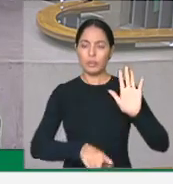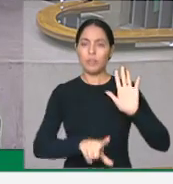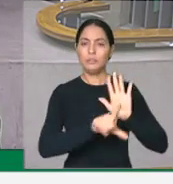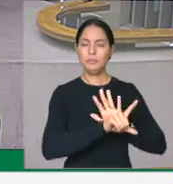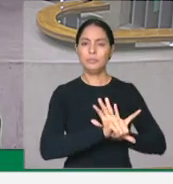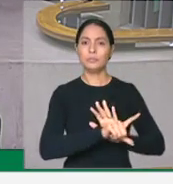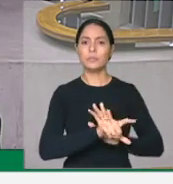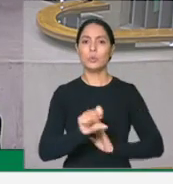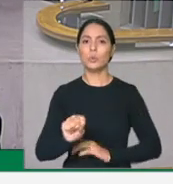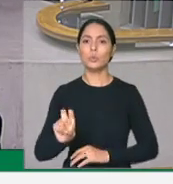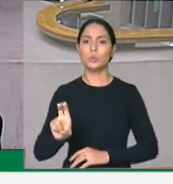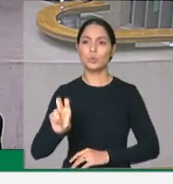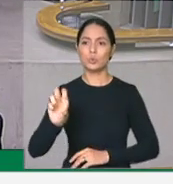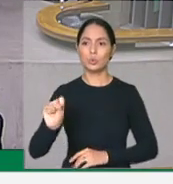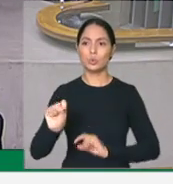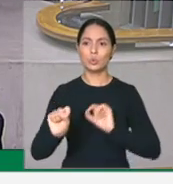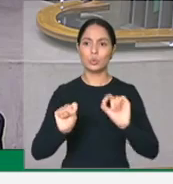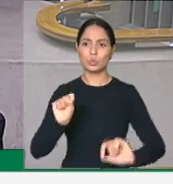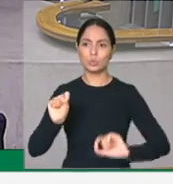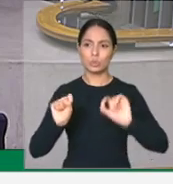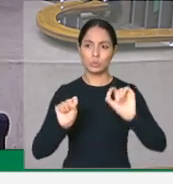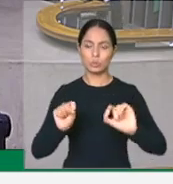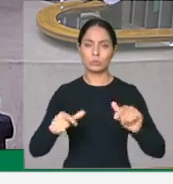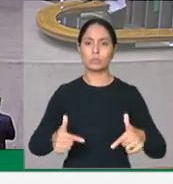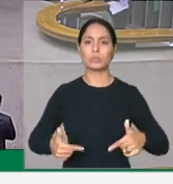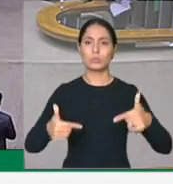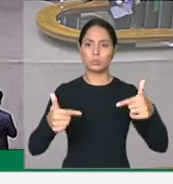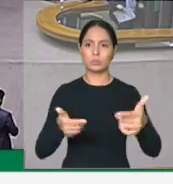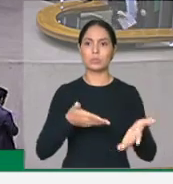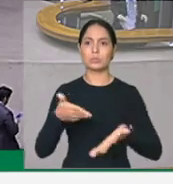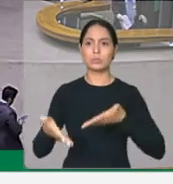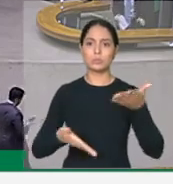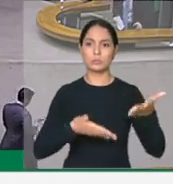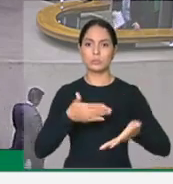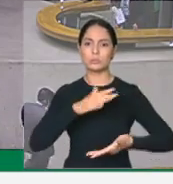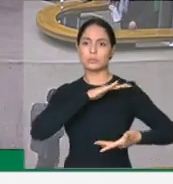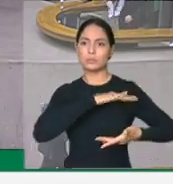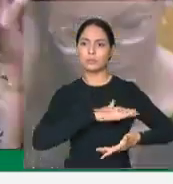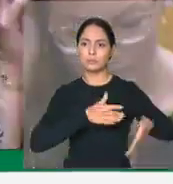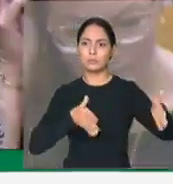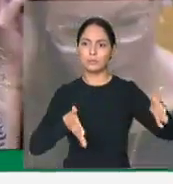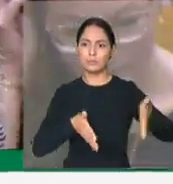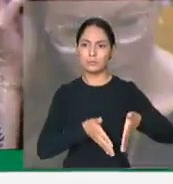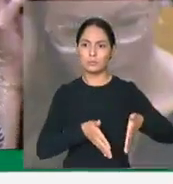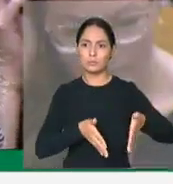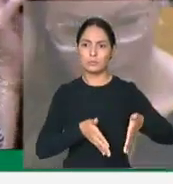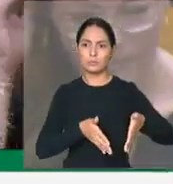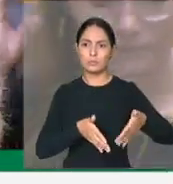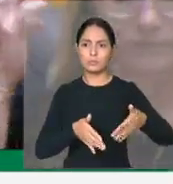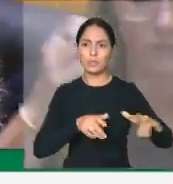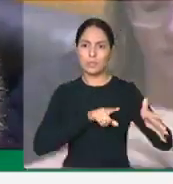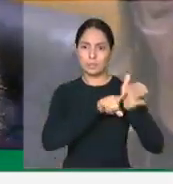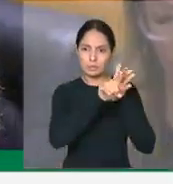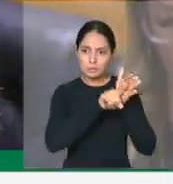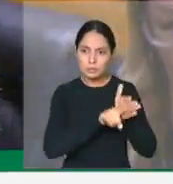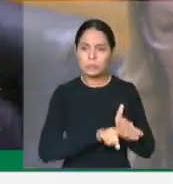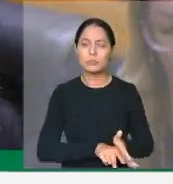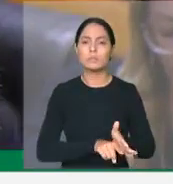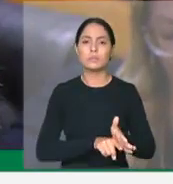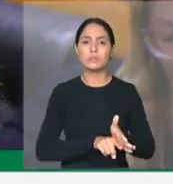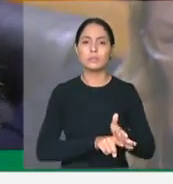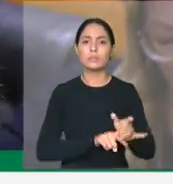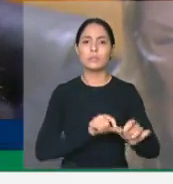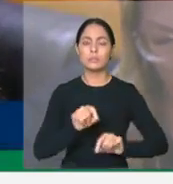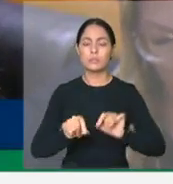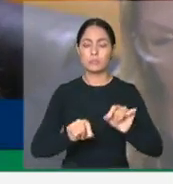Sistema Único de Saúde a realizar o exame de ultrassonografia mamária como forma de prevenção